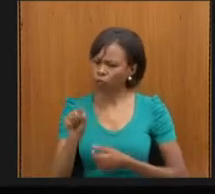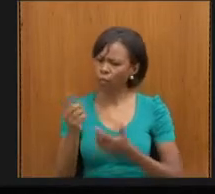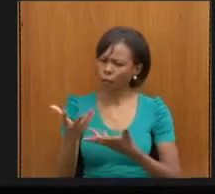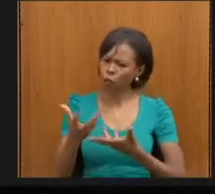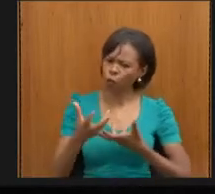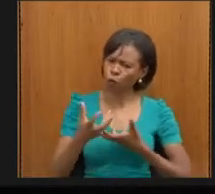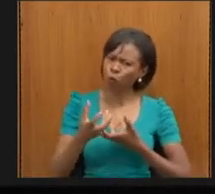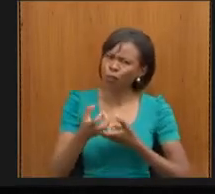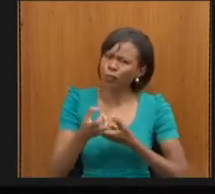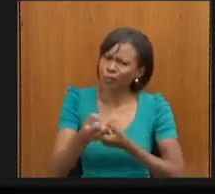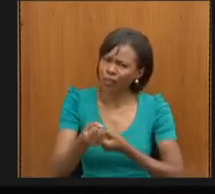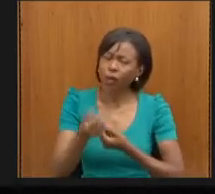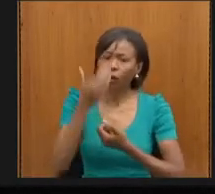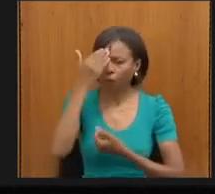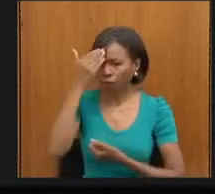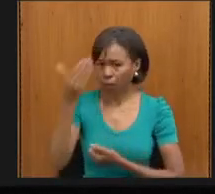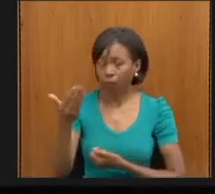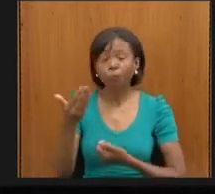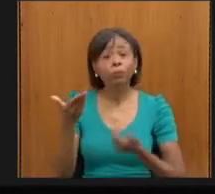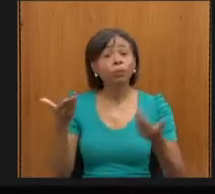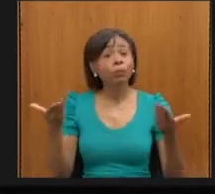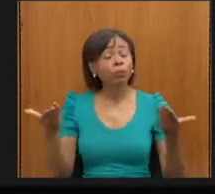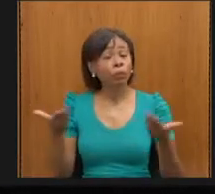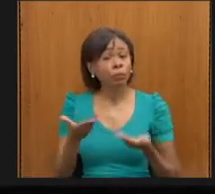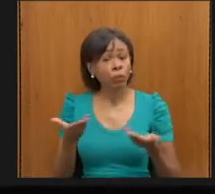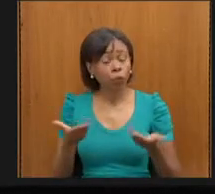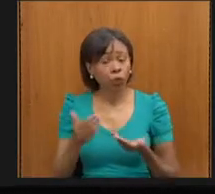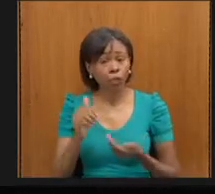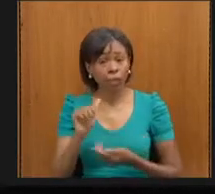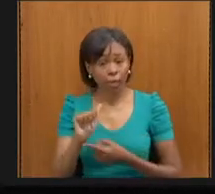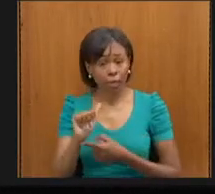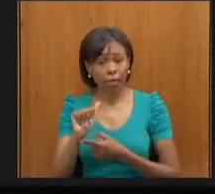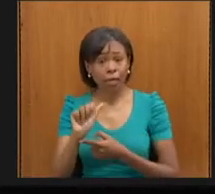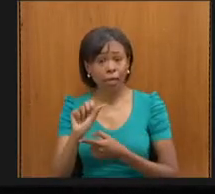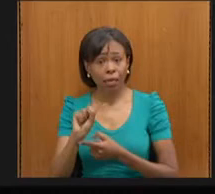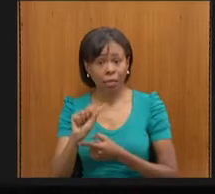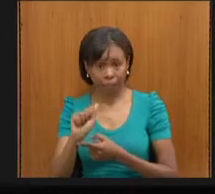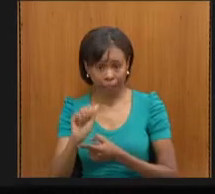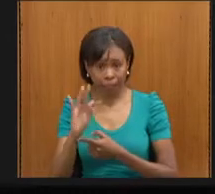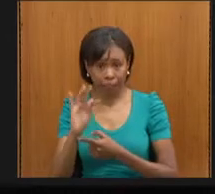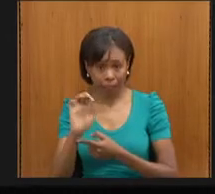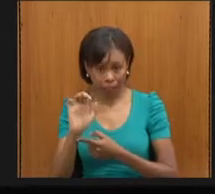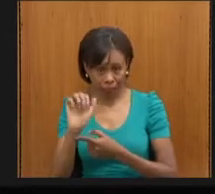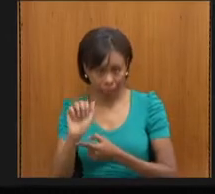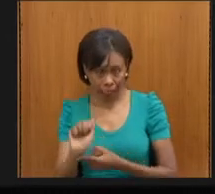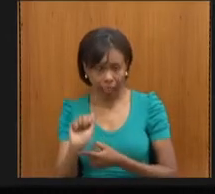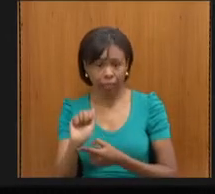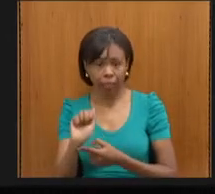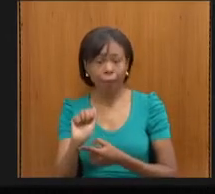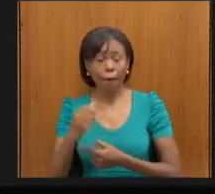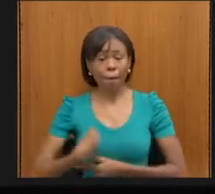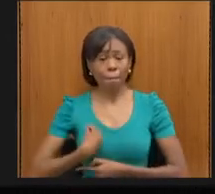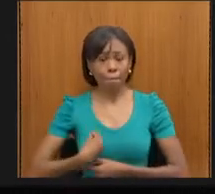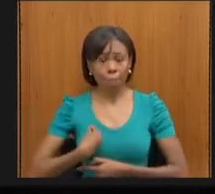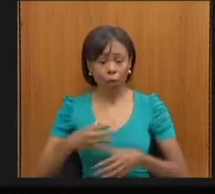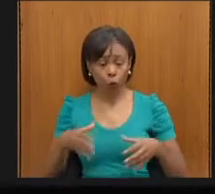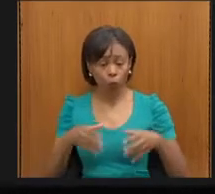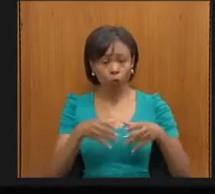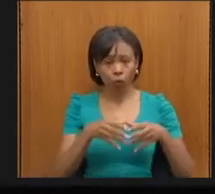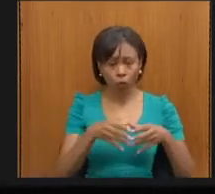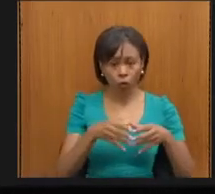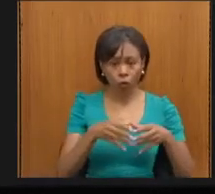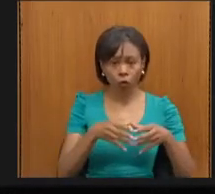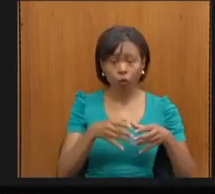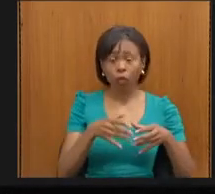a Azatea hoje participa da Comissão de Defesa dos Direitos da Pessoa com Deficiência da